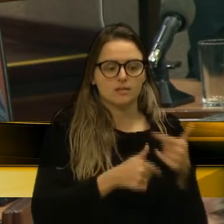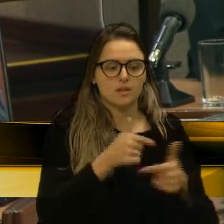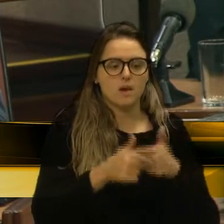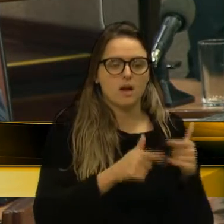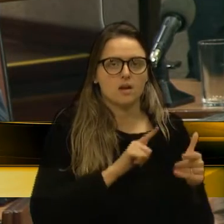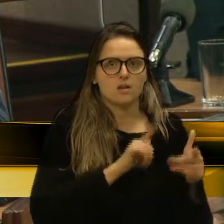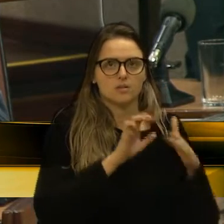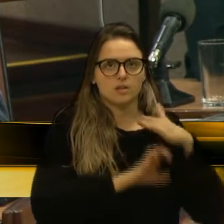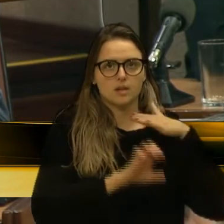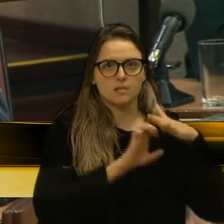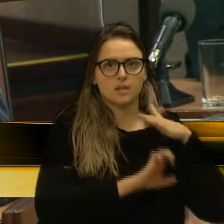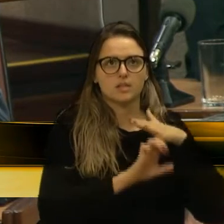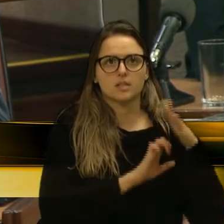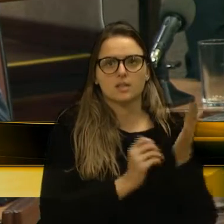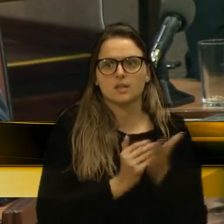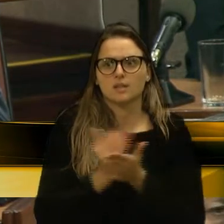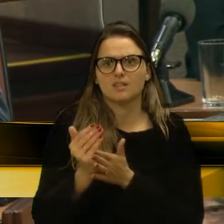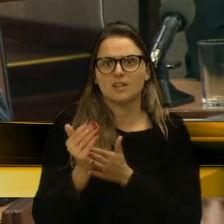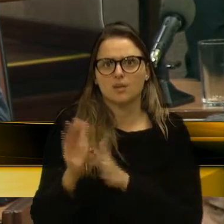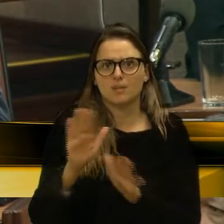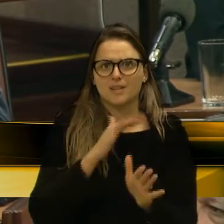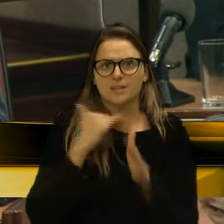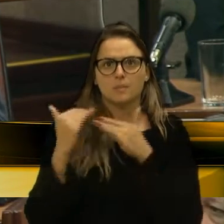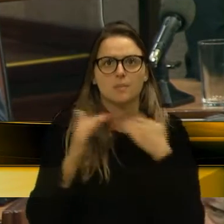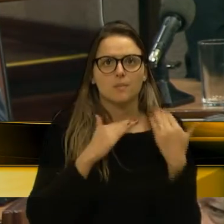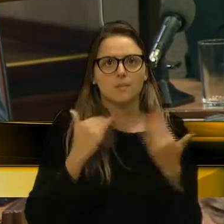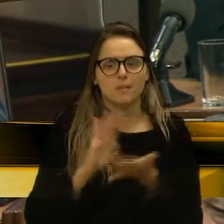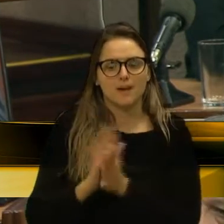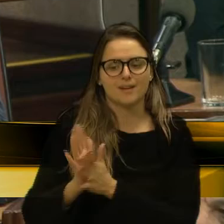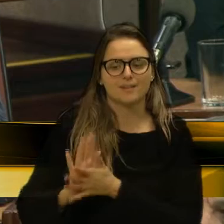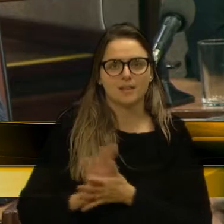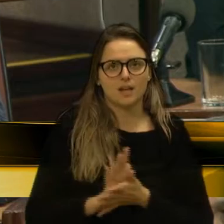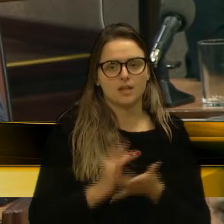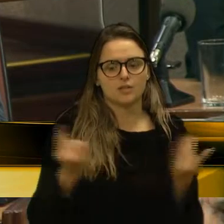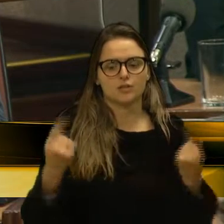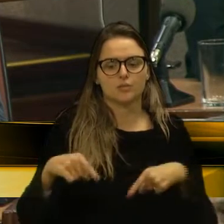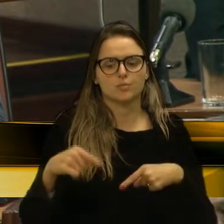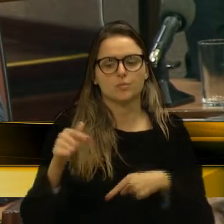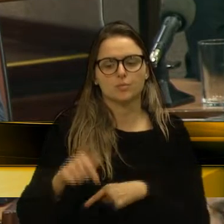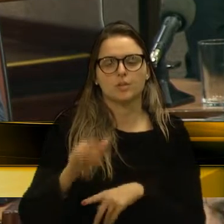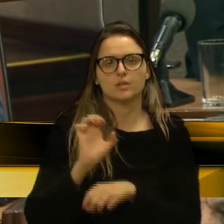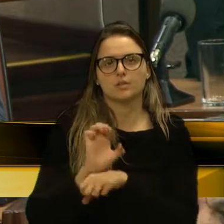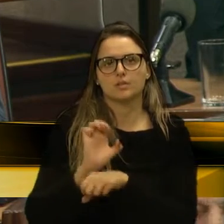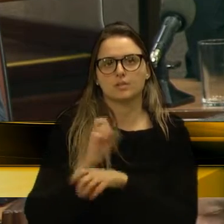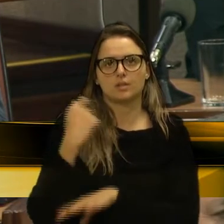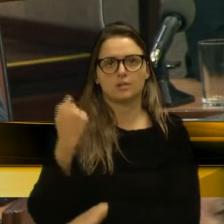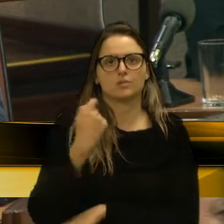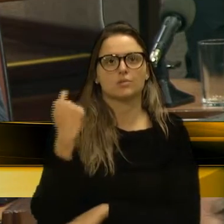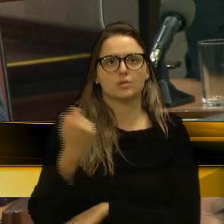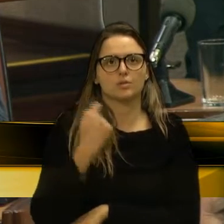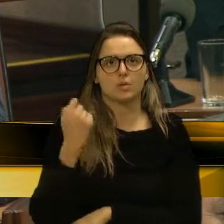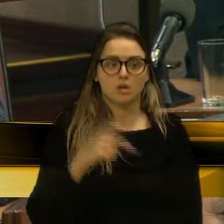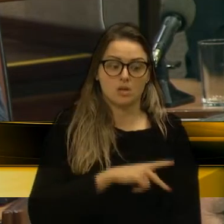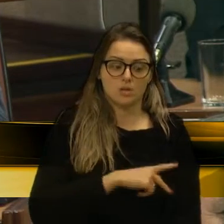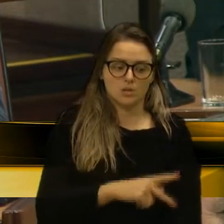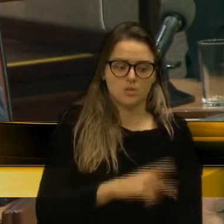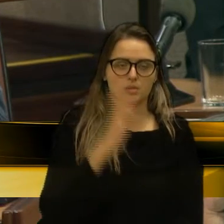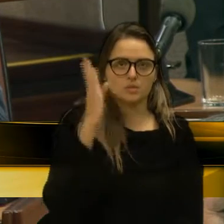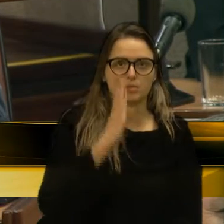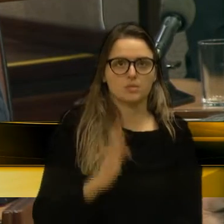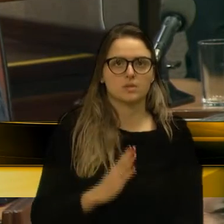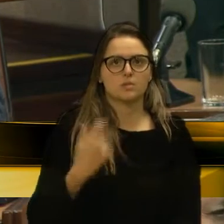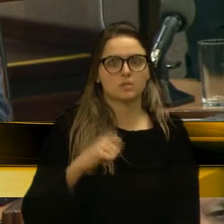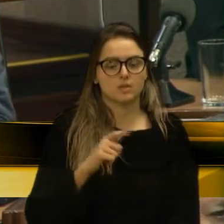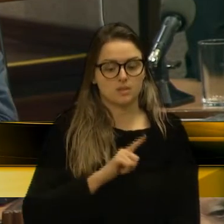Daqui a pouco começam mortes, disputas desnecessárias no nosso estado do Rio Grande do Sul. E um presidente tem que ter responsabilidade com isso,